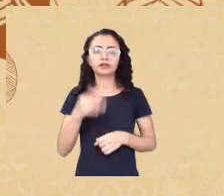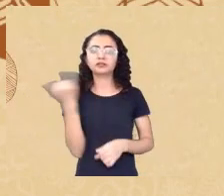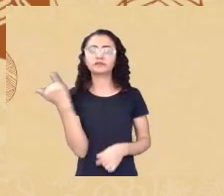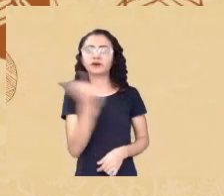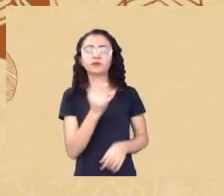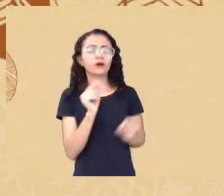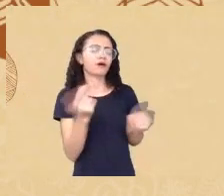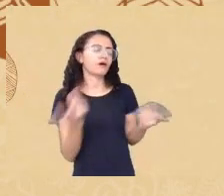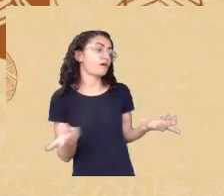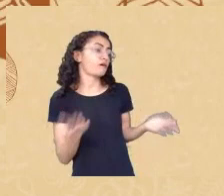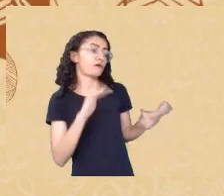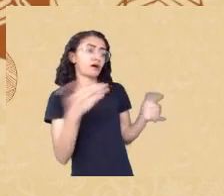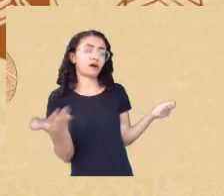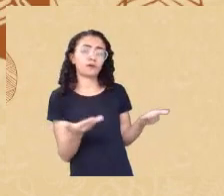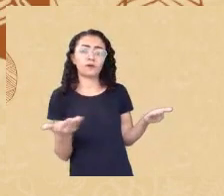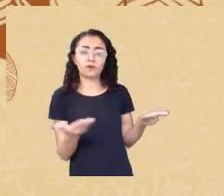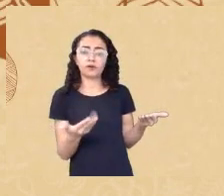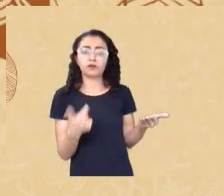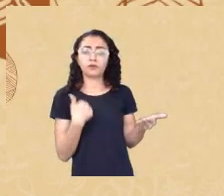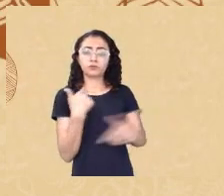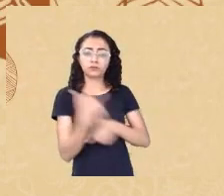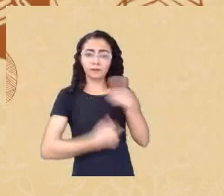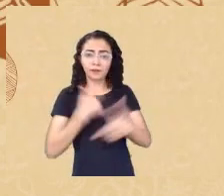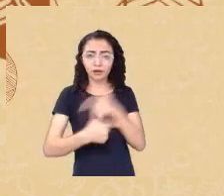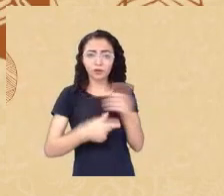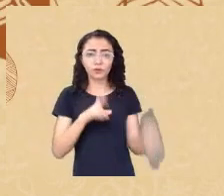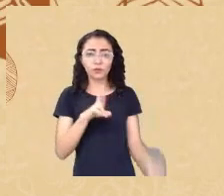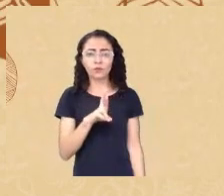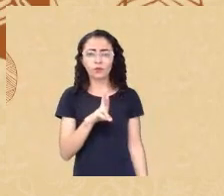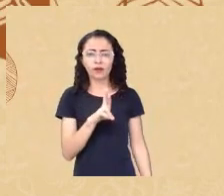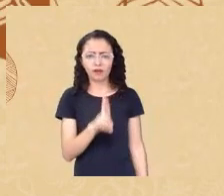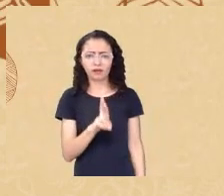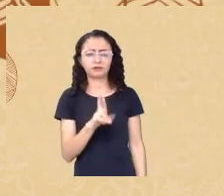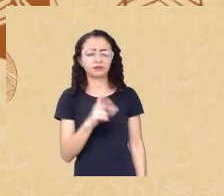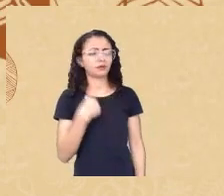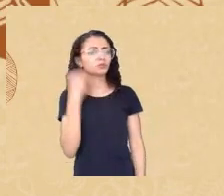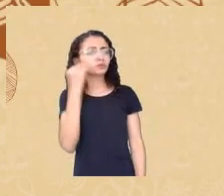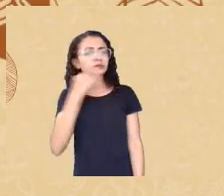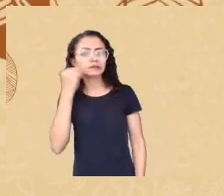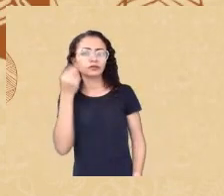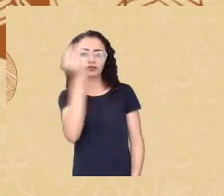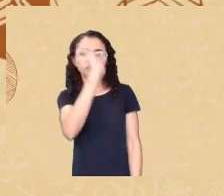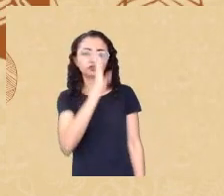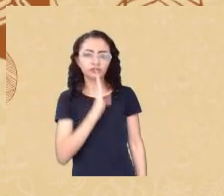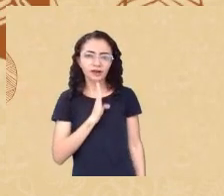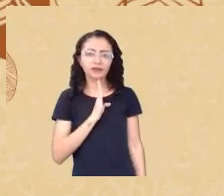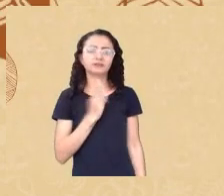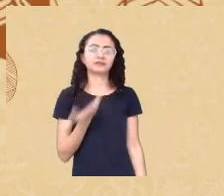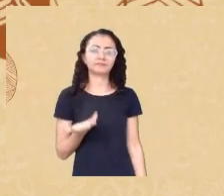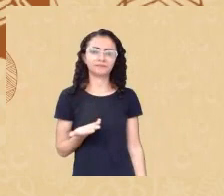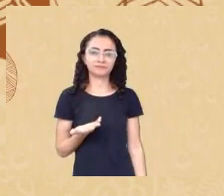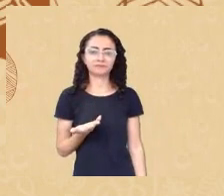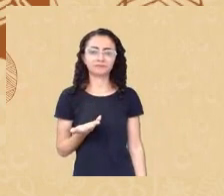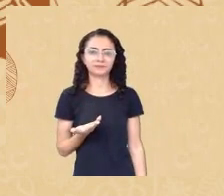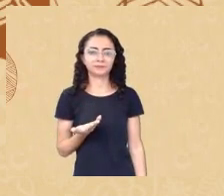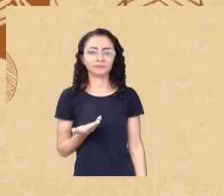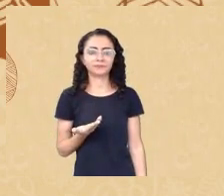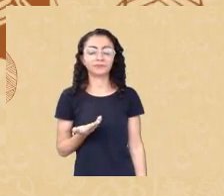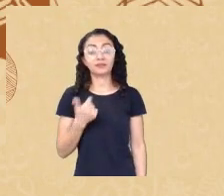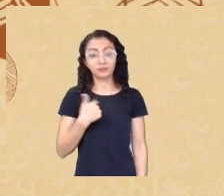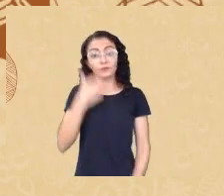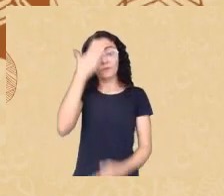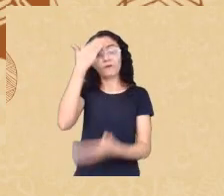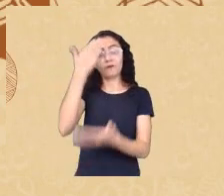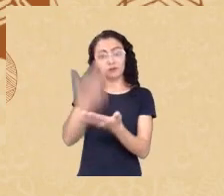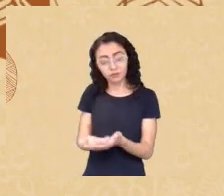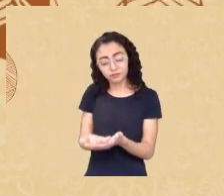é gratuito e que inclusive vai sendo moldado à medida que as demandas surgem então eu acredito muito nessa nova geração que tem